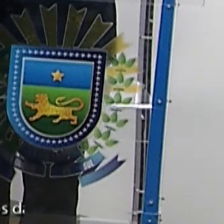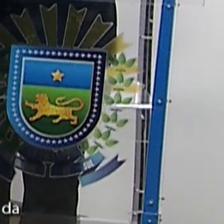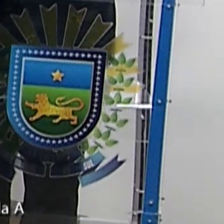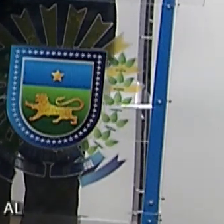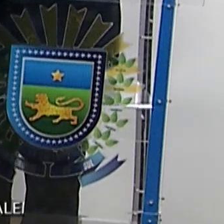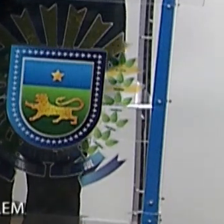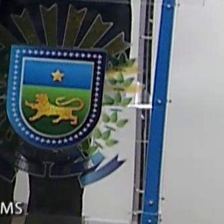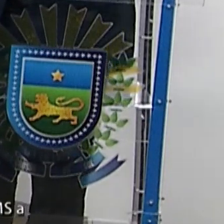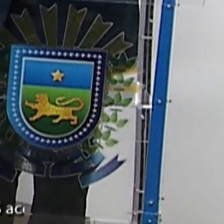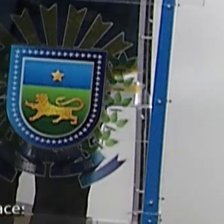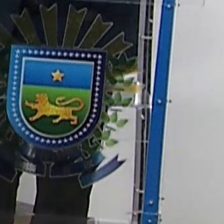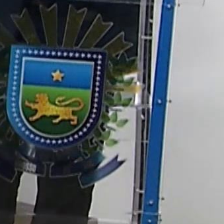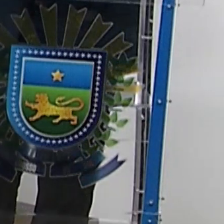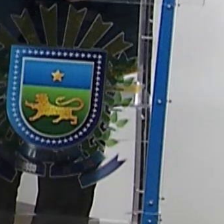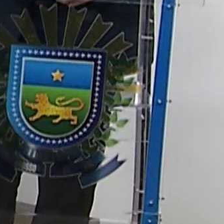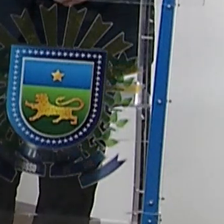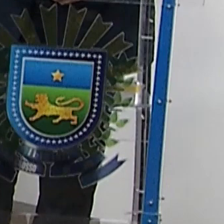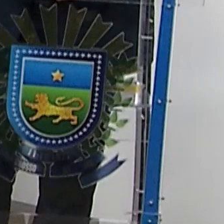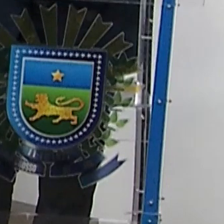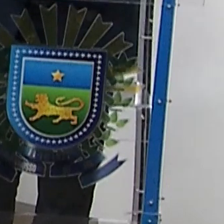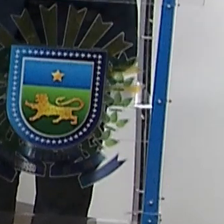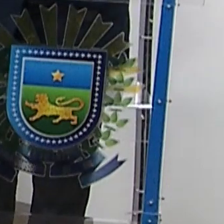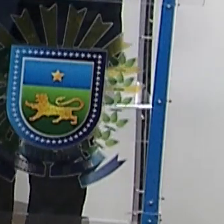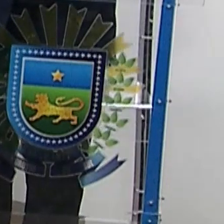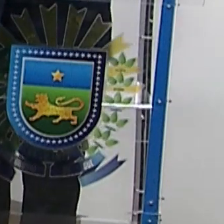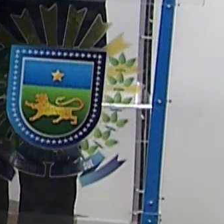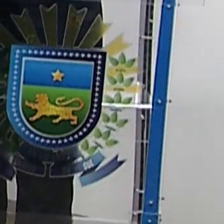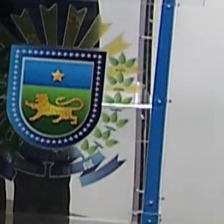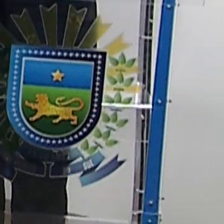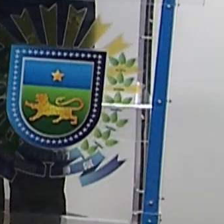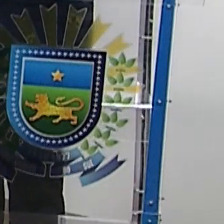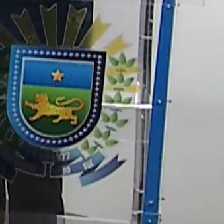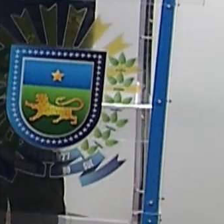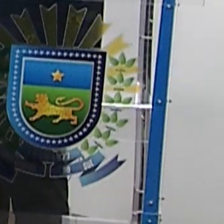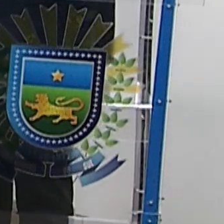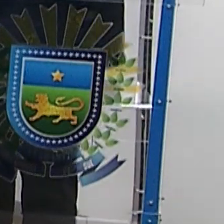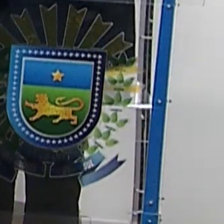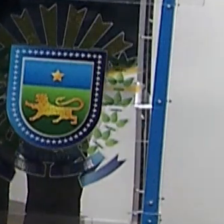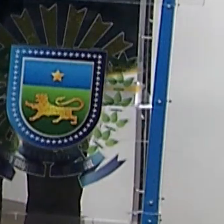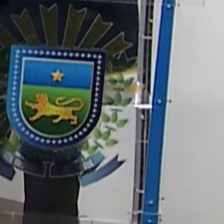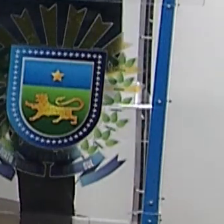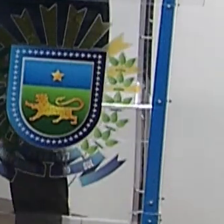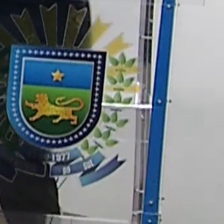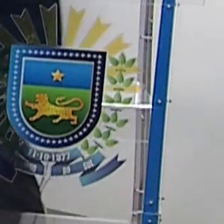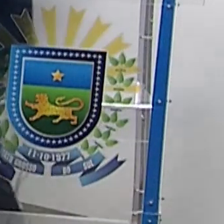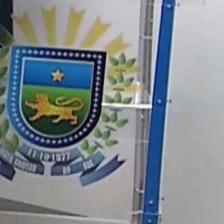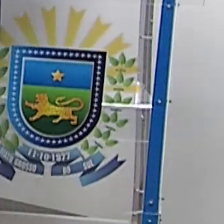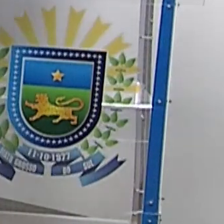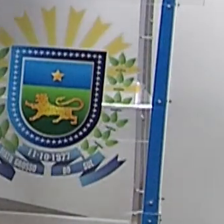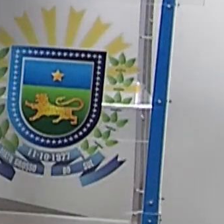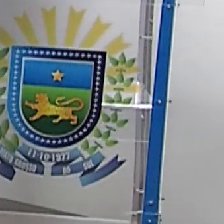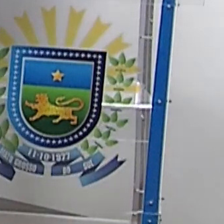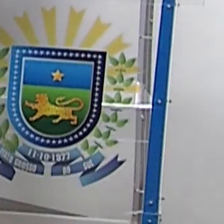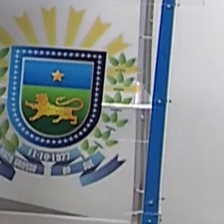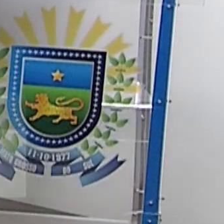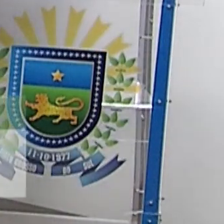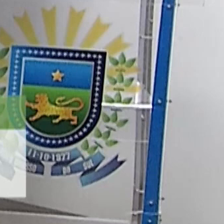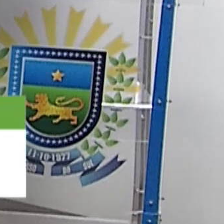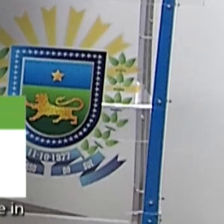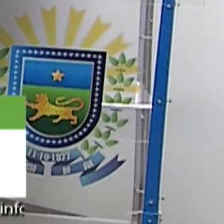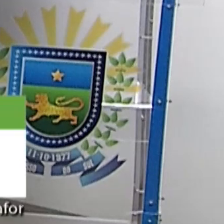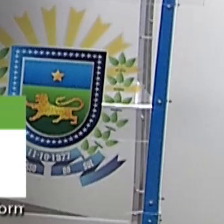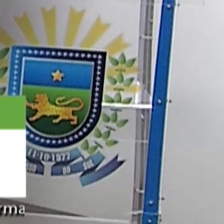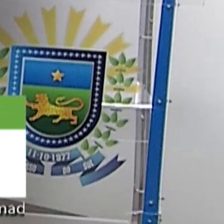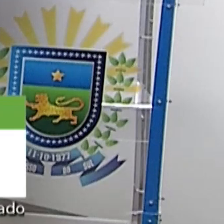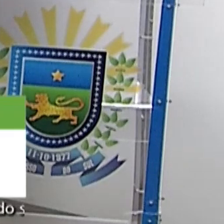foi a ordem do dia, matérias aprovadas pelos deputados estaduais sumatogrossenses. E eu já começo falando do